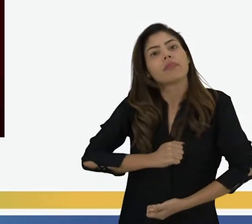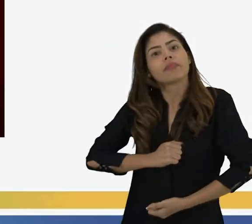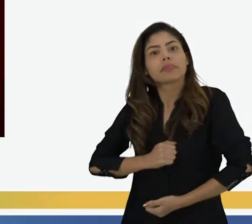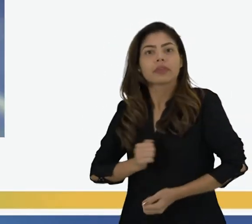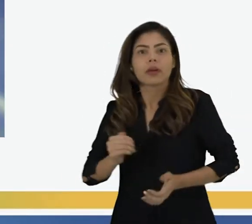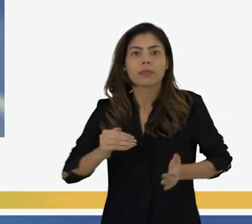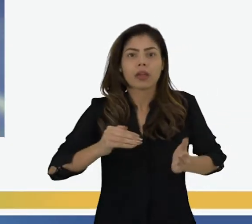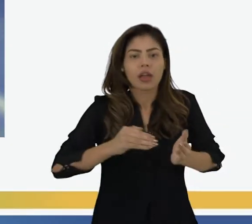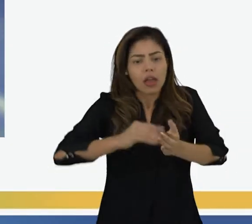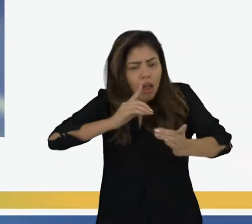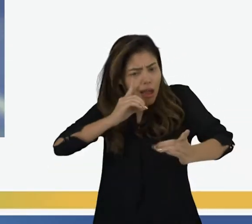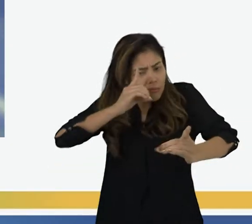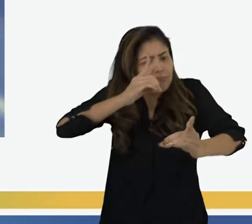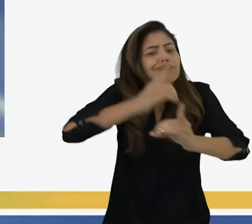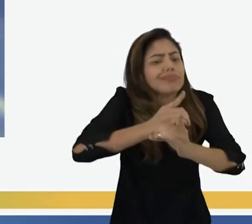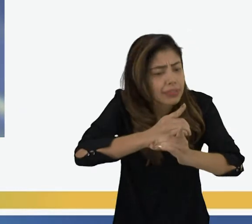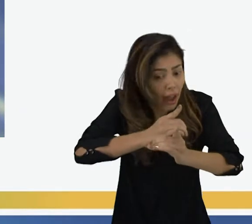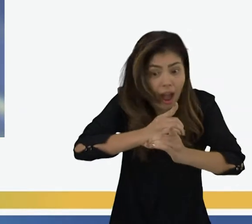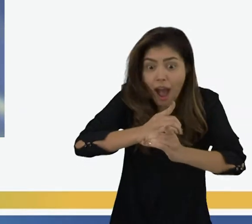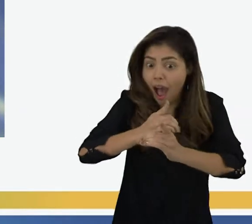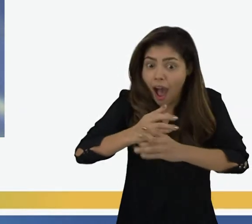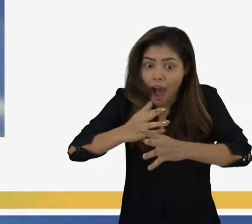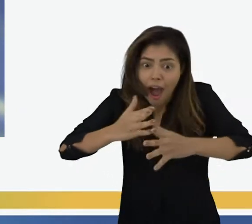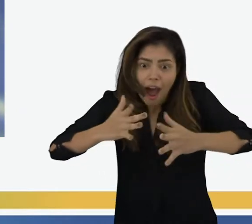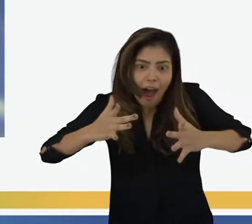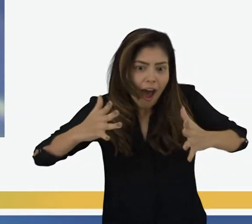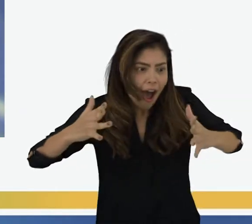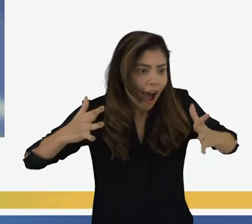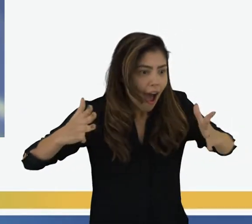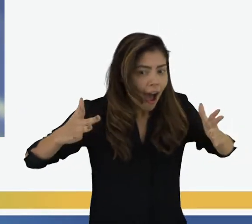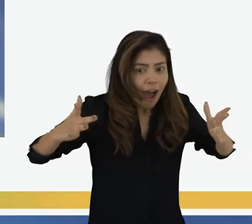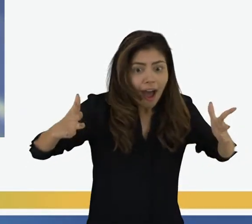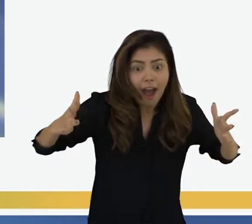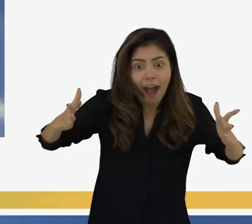Pela fé e o amor